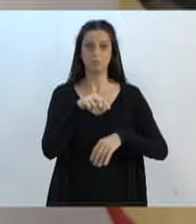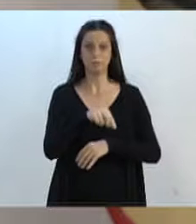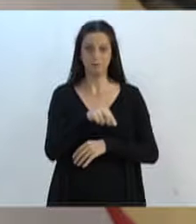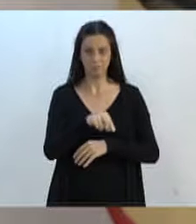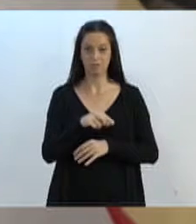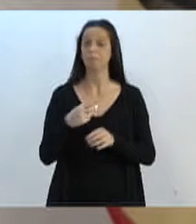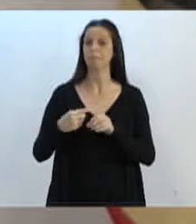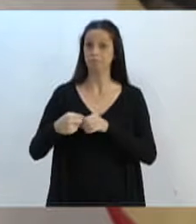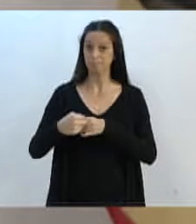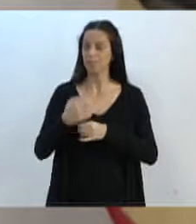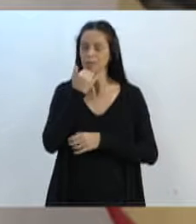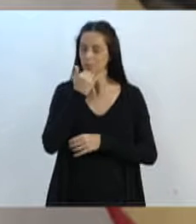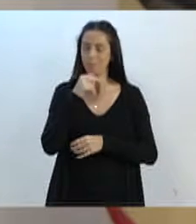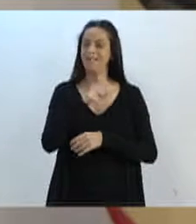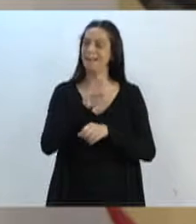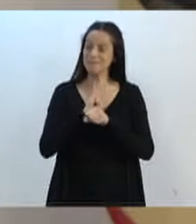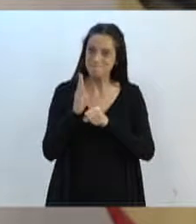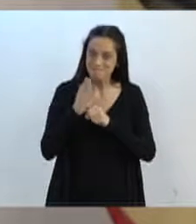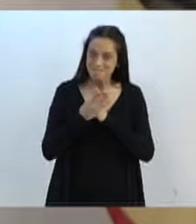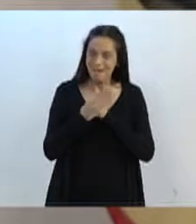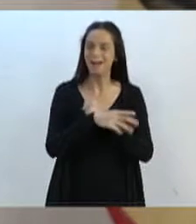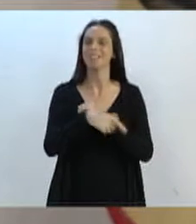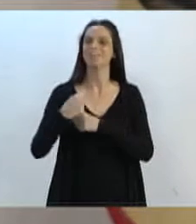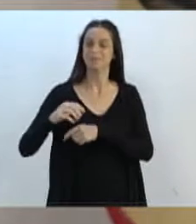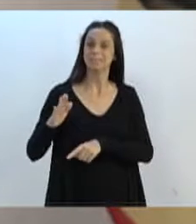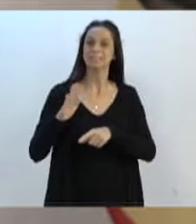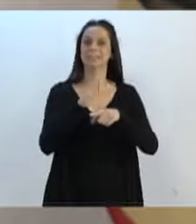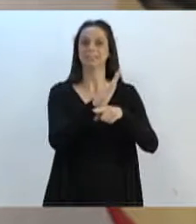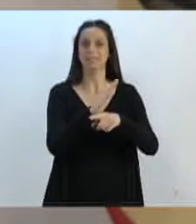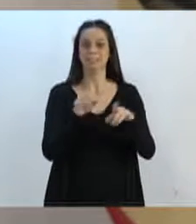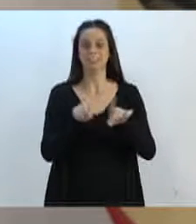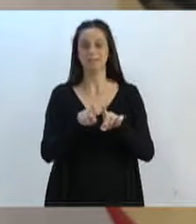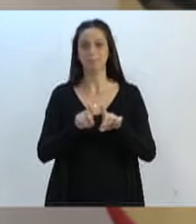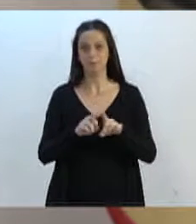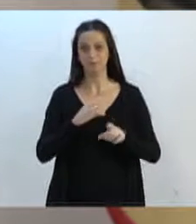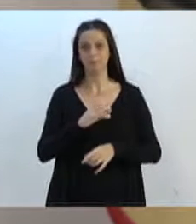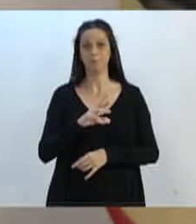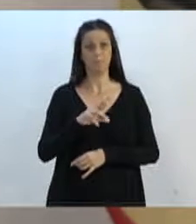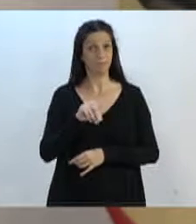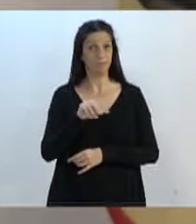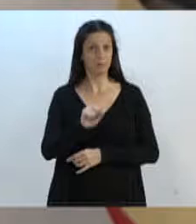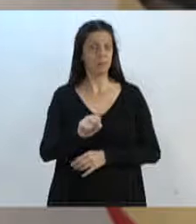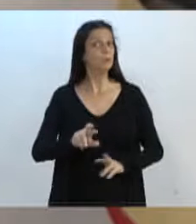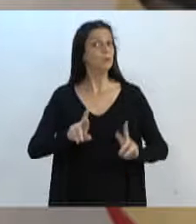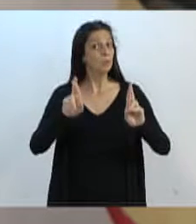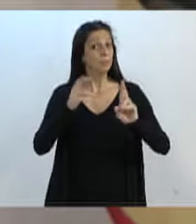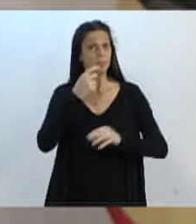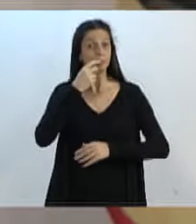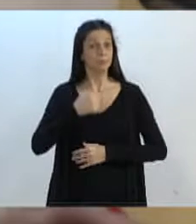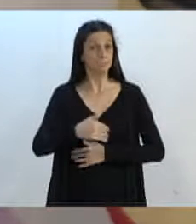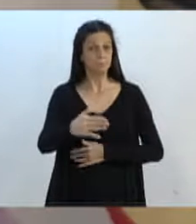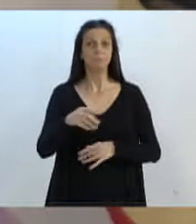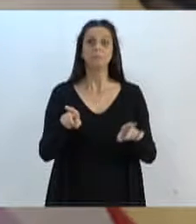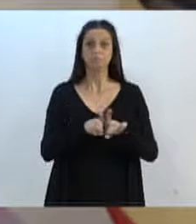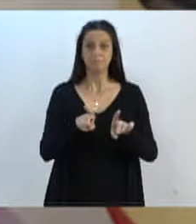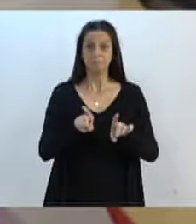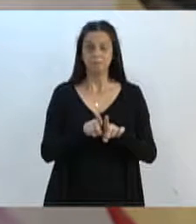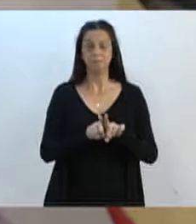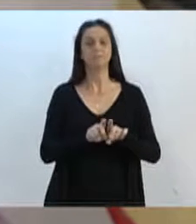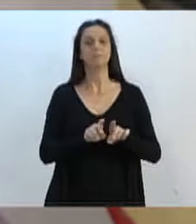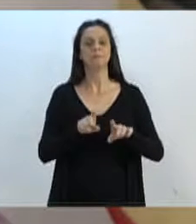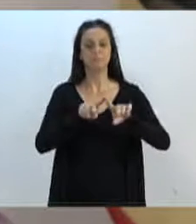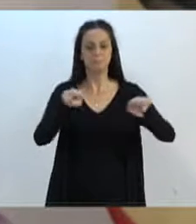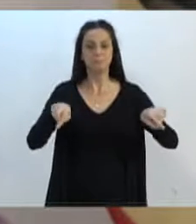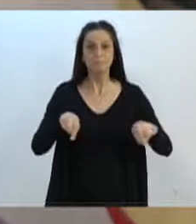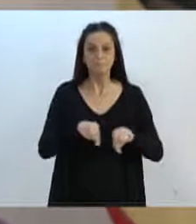bairro que tanto precisa da assistência de um Cras. Esperamos que em breve também sejam preparadas as